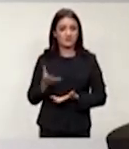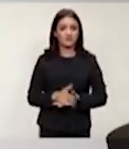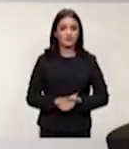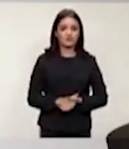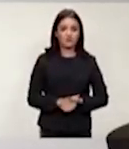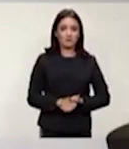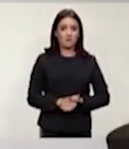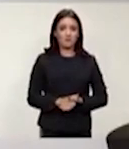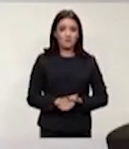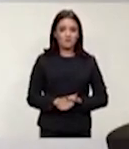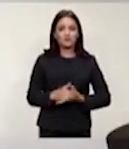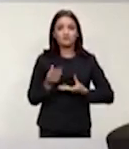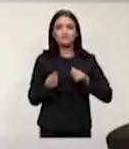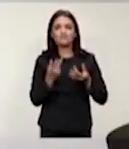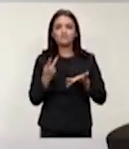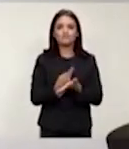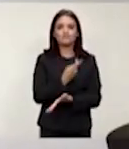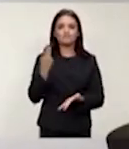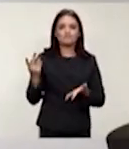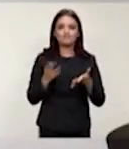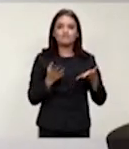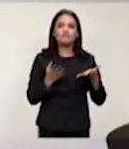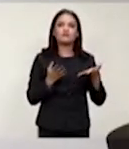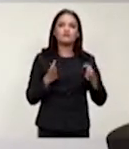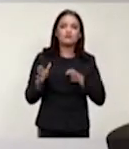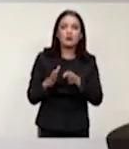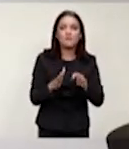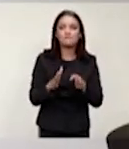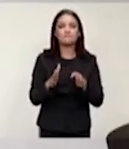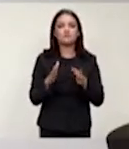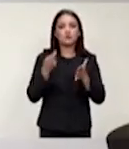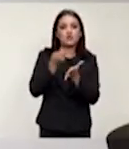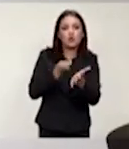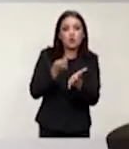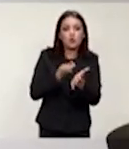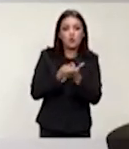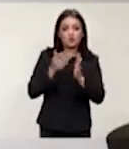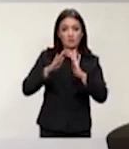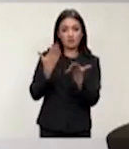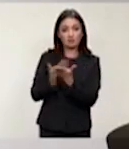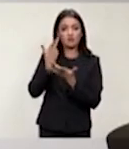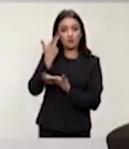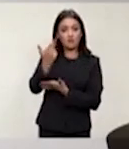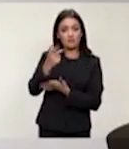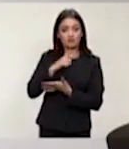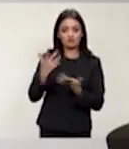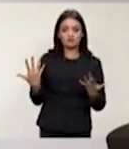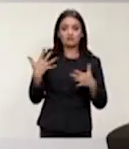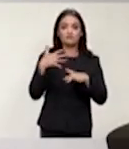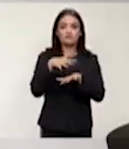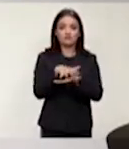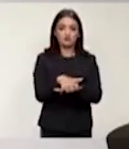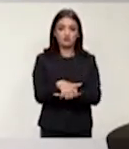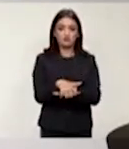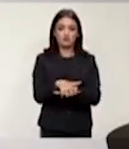os seus descaminhos na luta por inclusão na escola regular. mas eu quero dizer que o